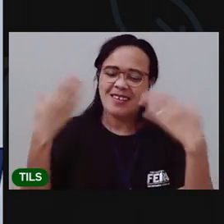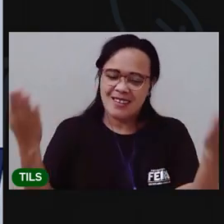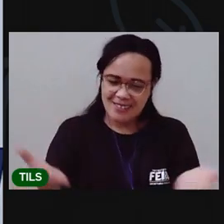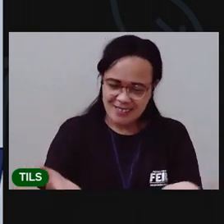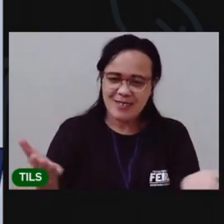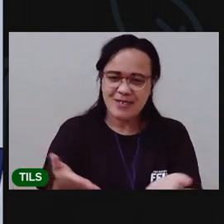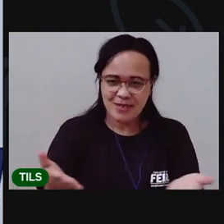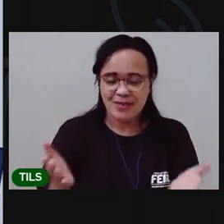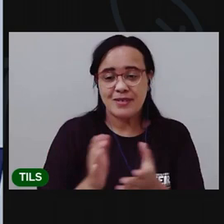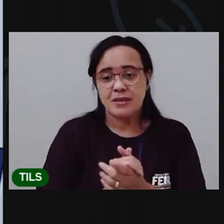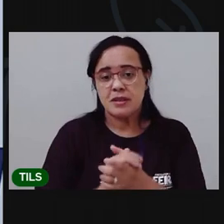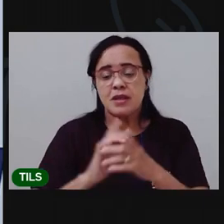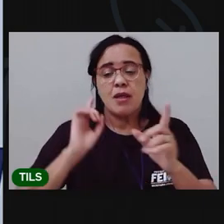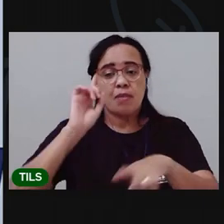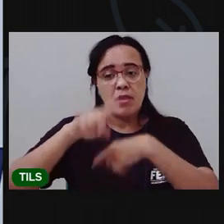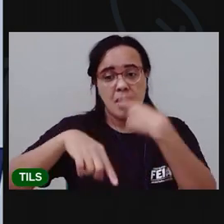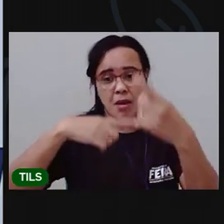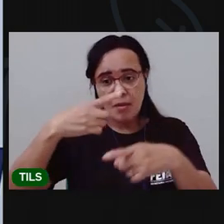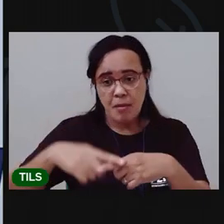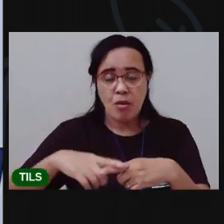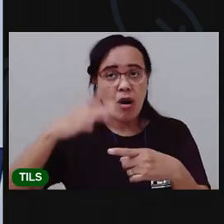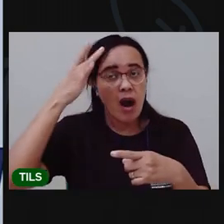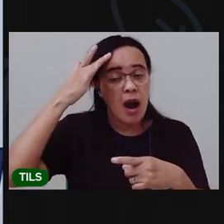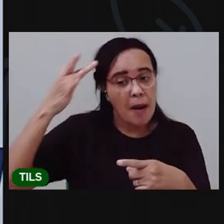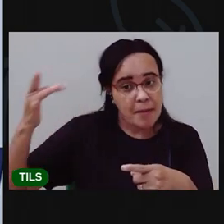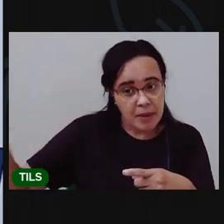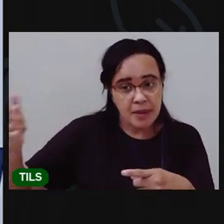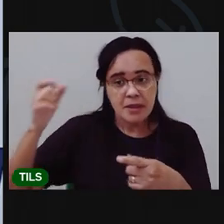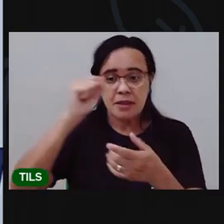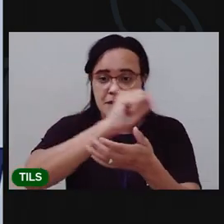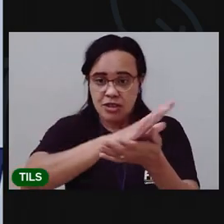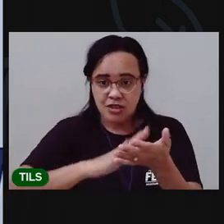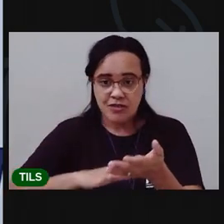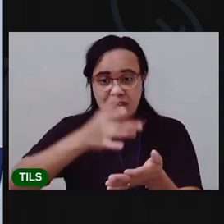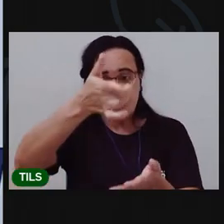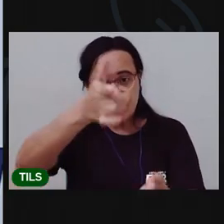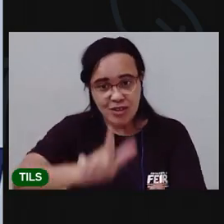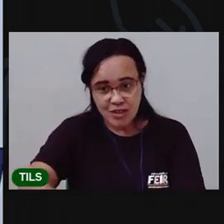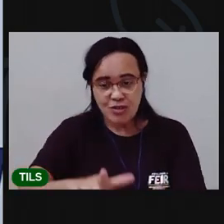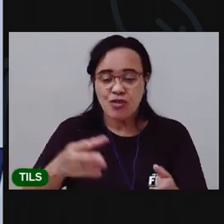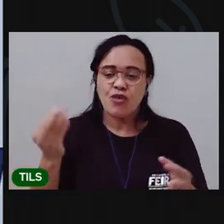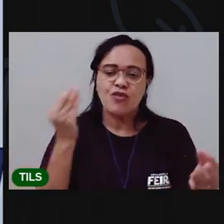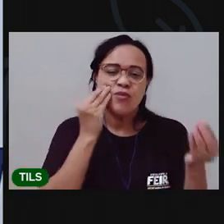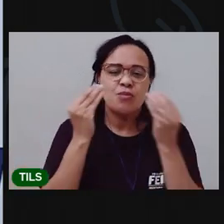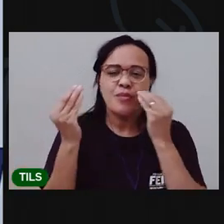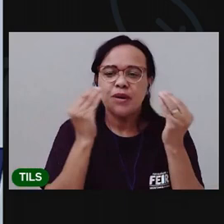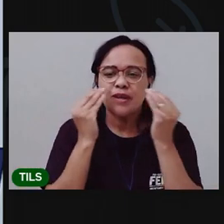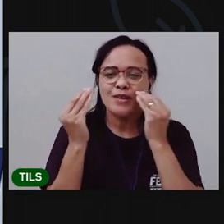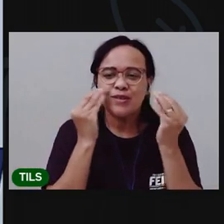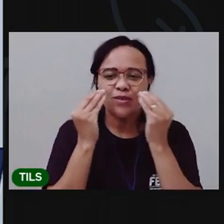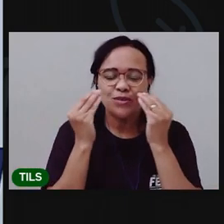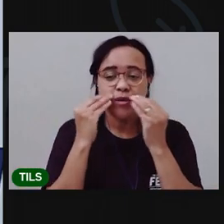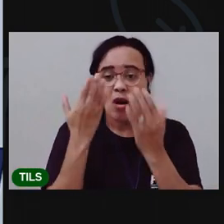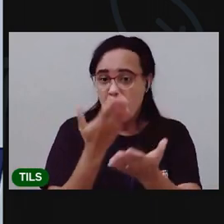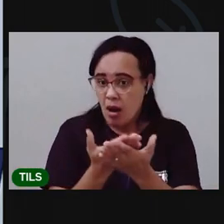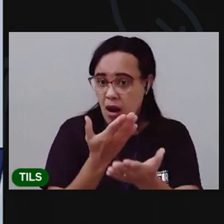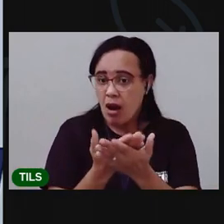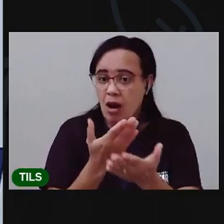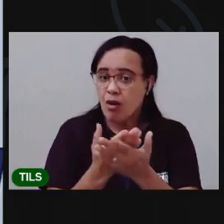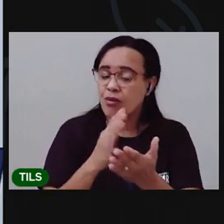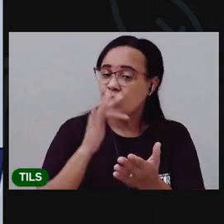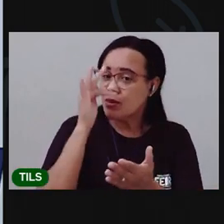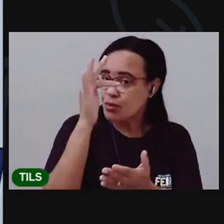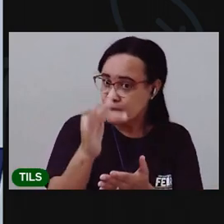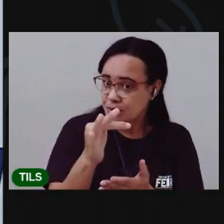Agora, a gente só vai se ver amanhã na nossa próxima aula. Beijo grande para vocês. Se ficou com alguma